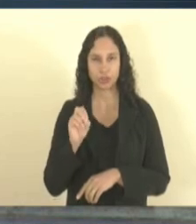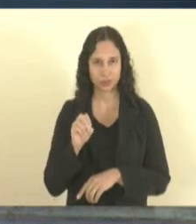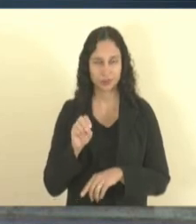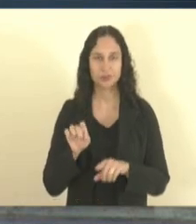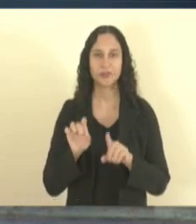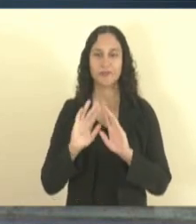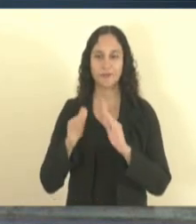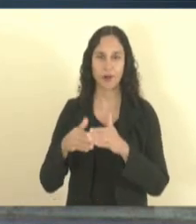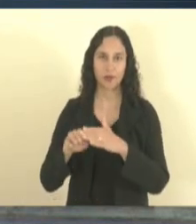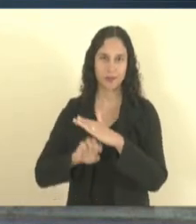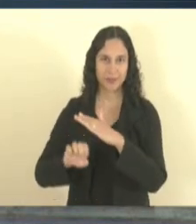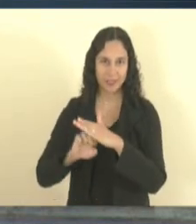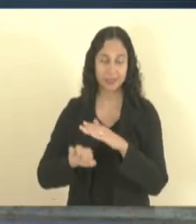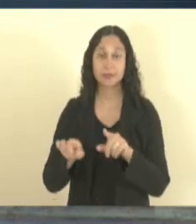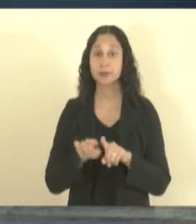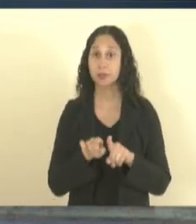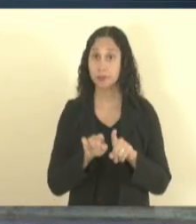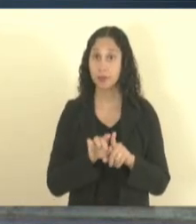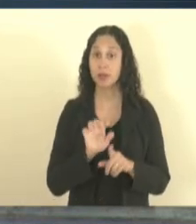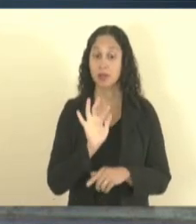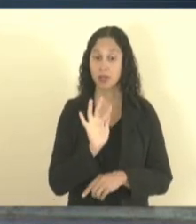FNE Saúde, também